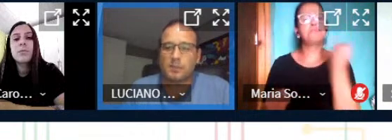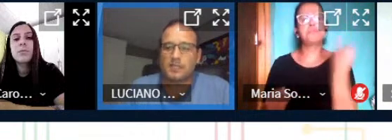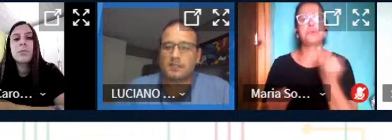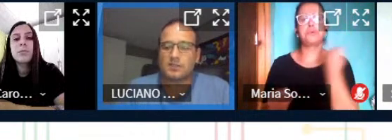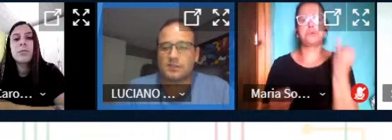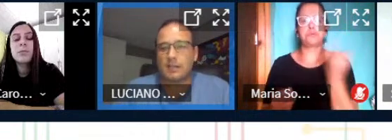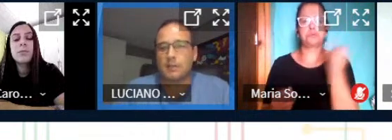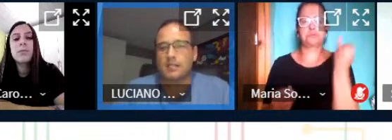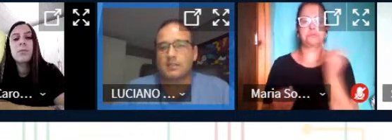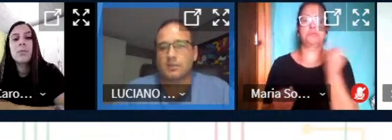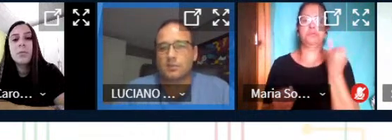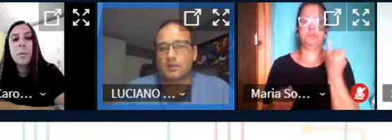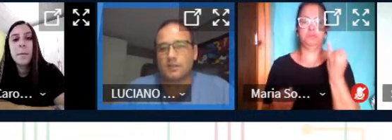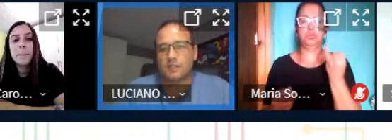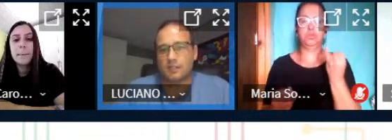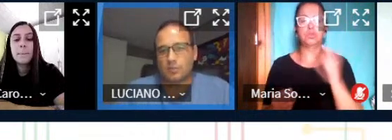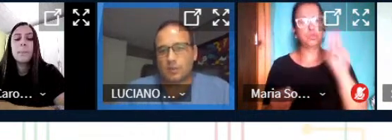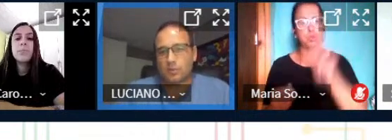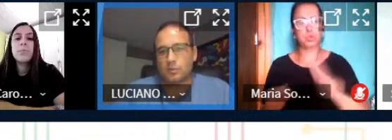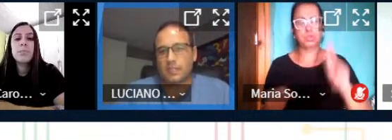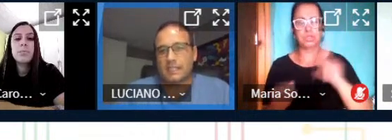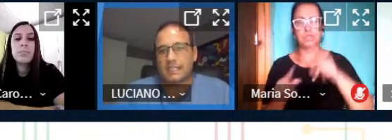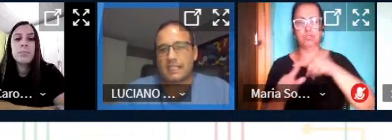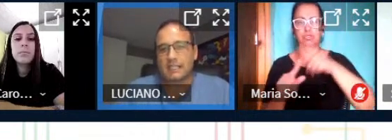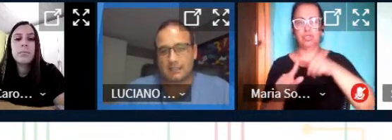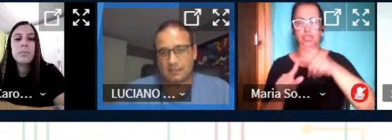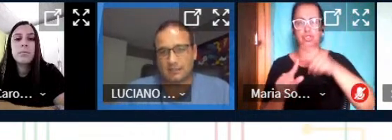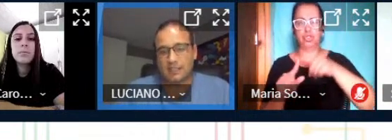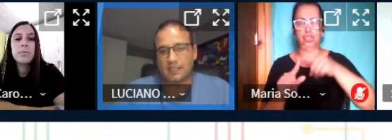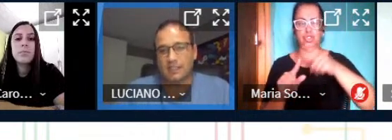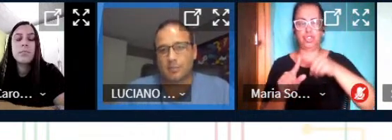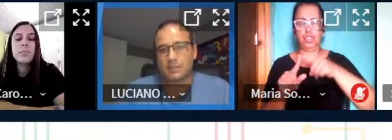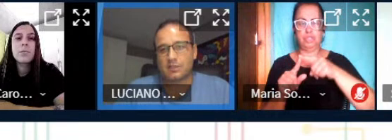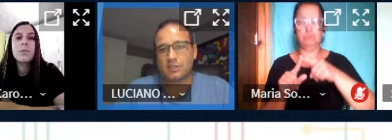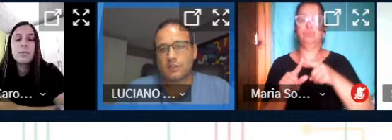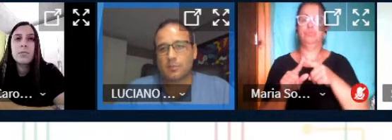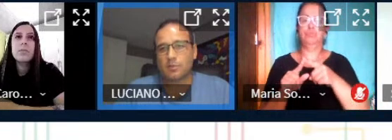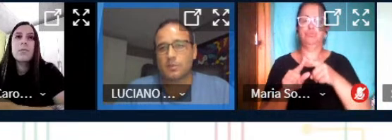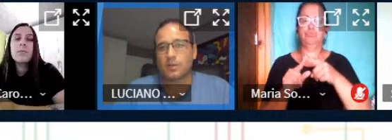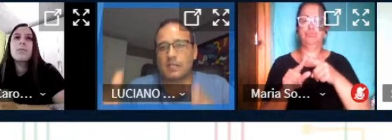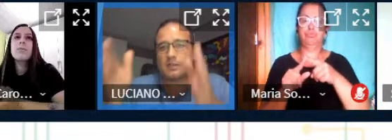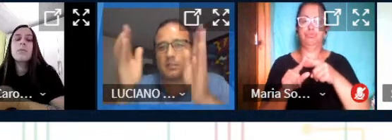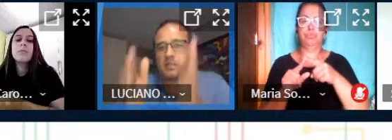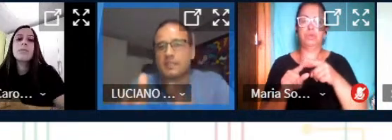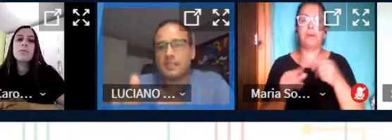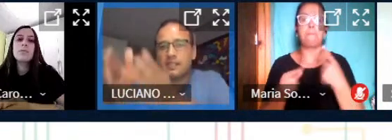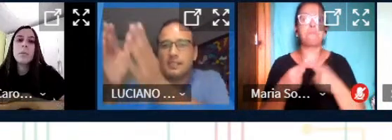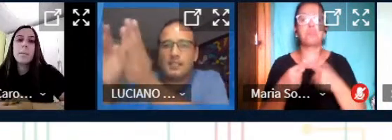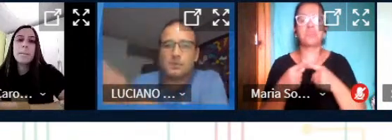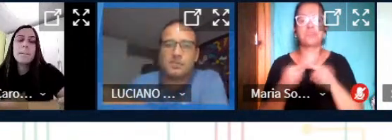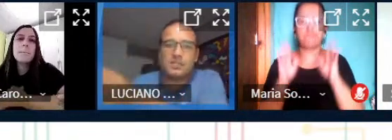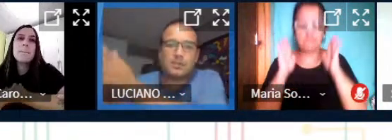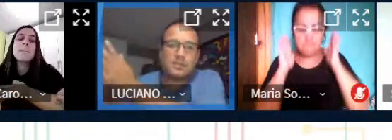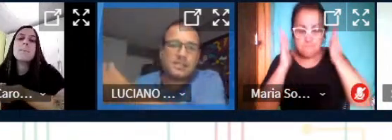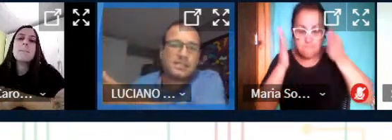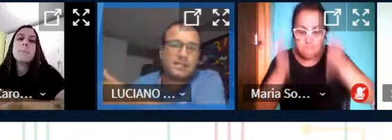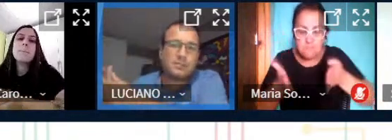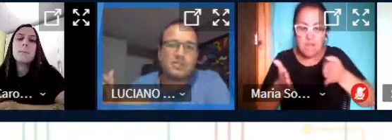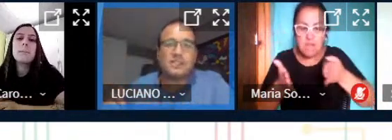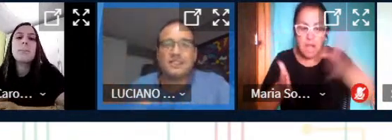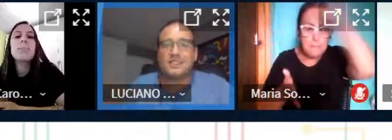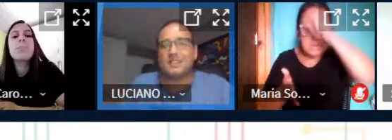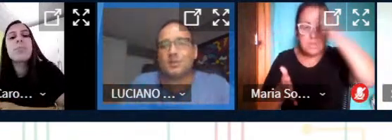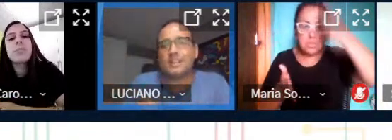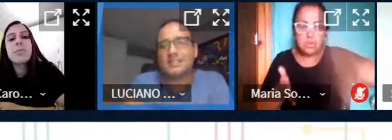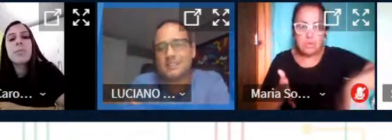ferramenta de trabalho dentro do IFE o aluno poder criar né senão a gente está muito bitolado a aprender e a repetir aprender